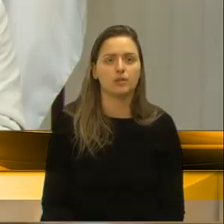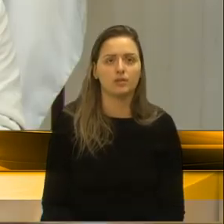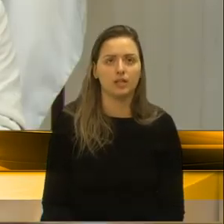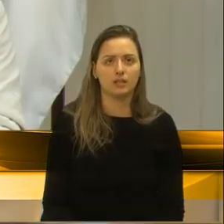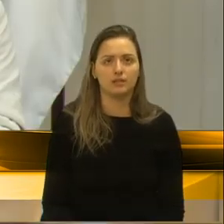Encerrado.